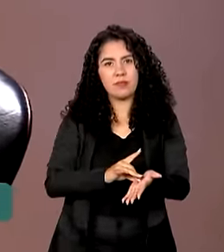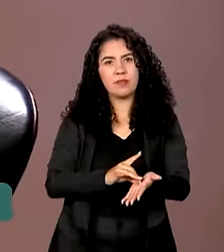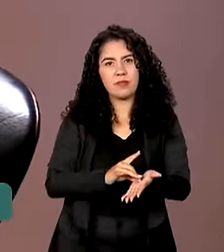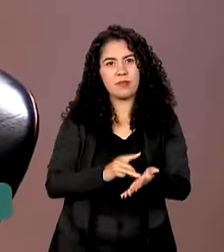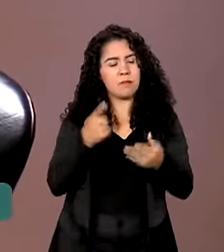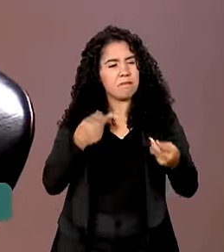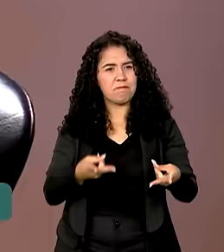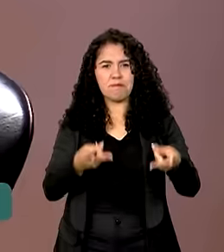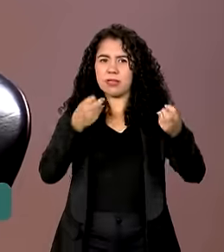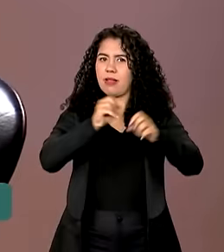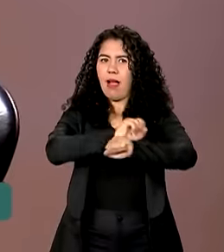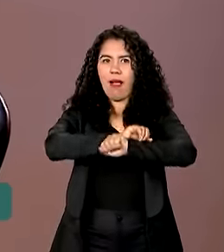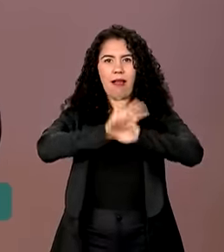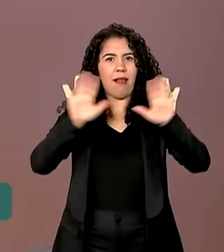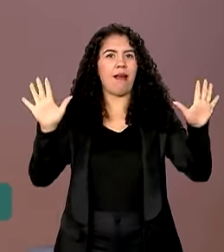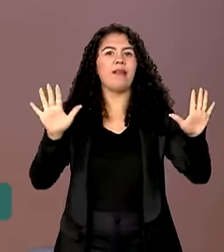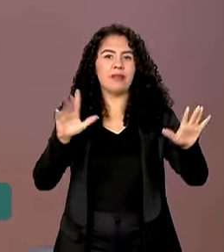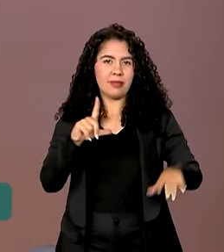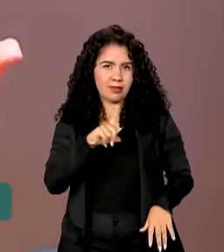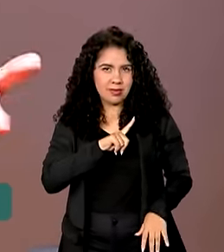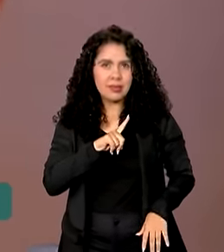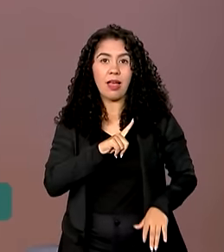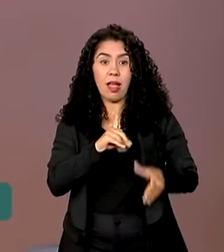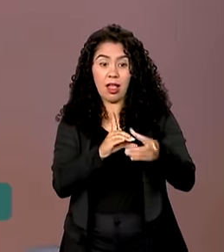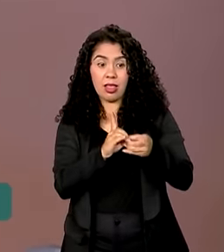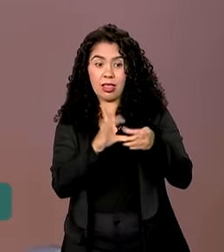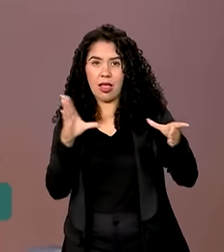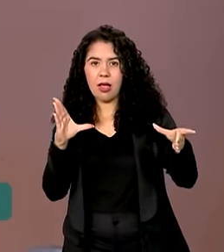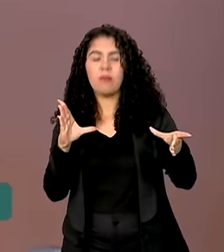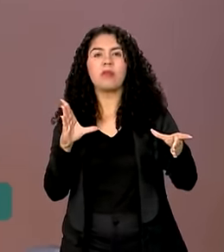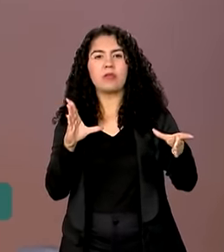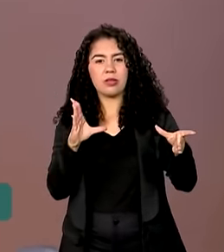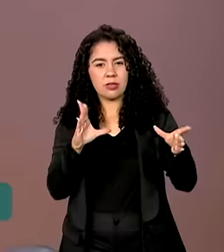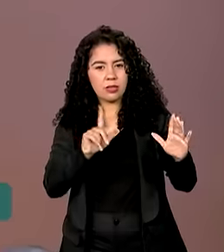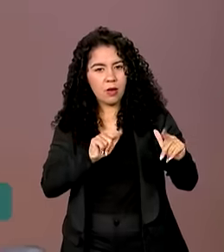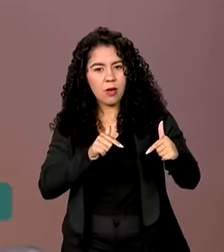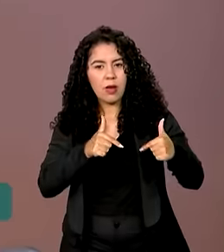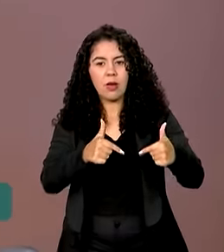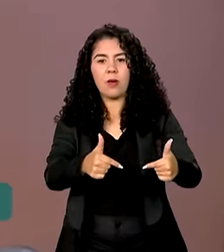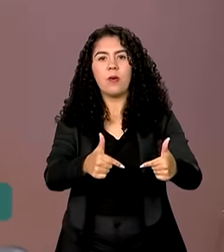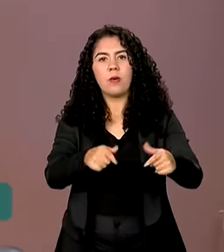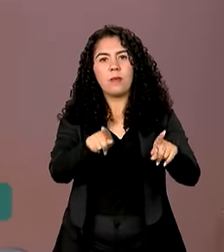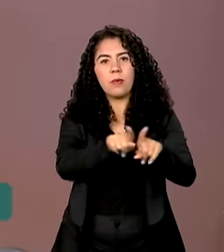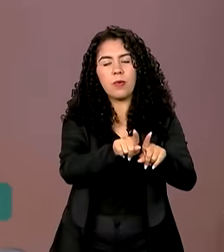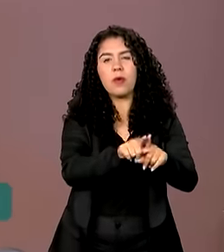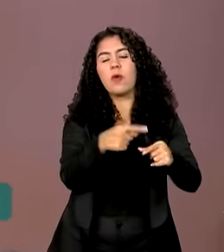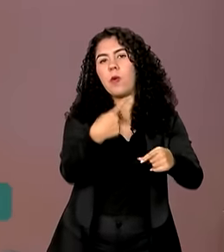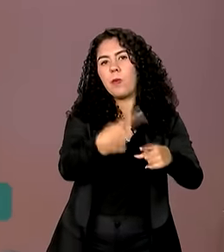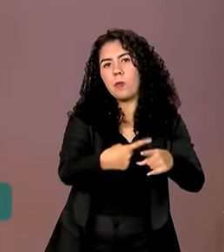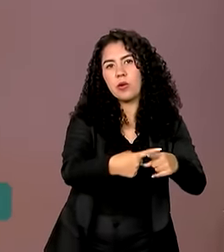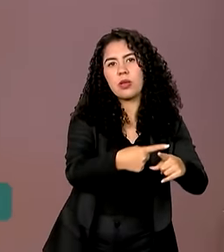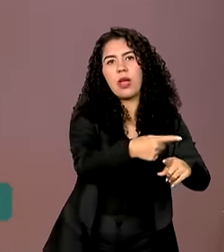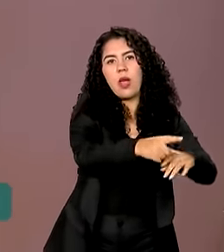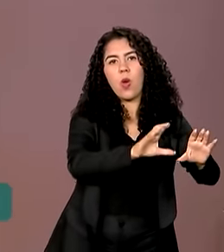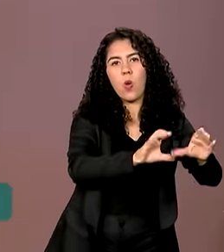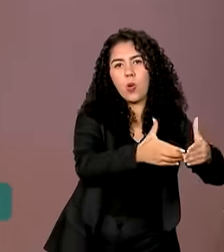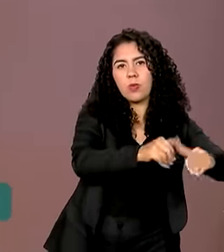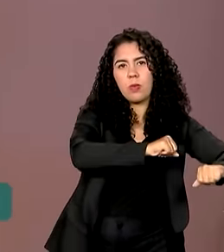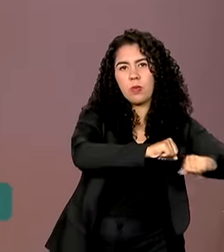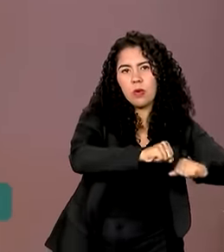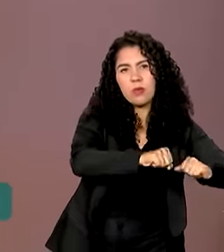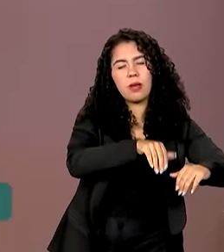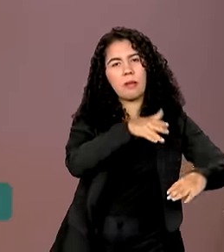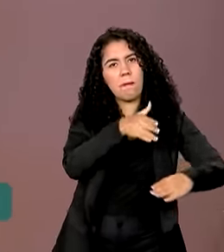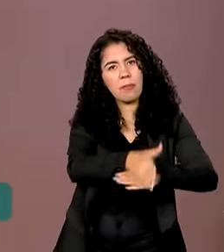sendo visto aqui. A democracia é realizada pela participação dos movimentos populares, das